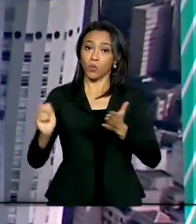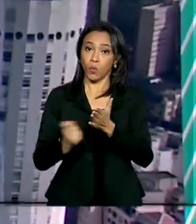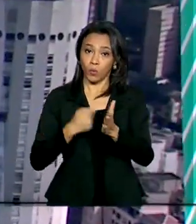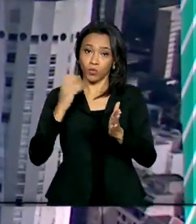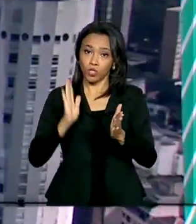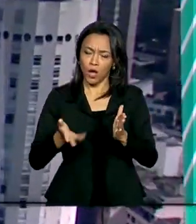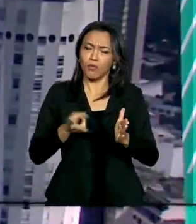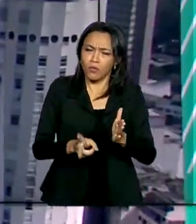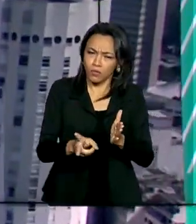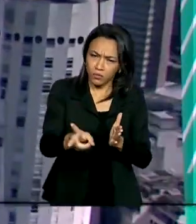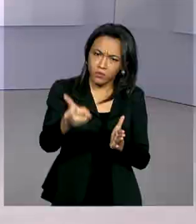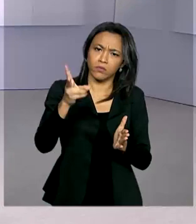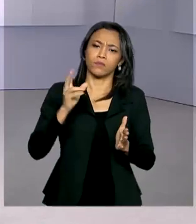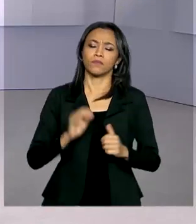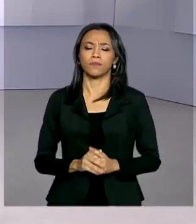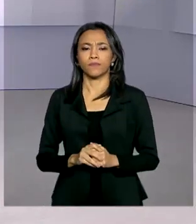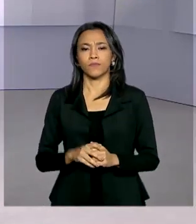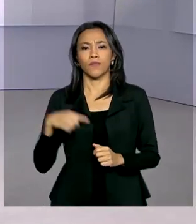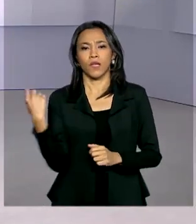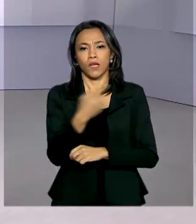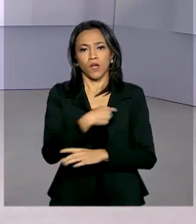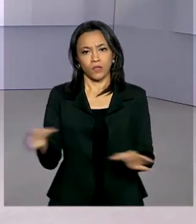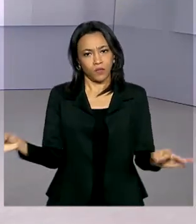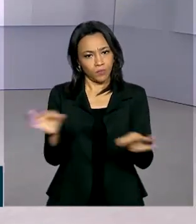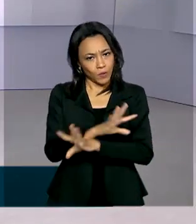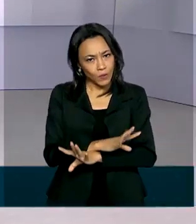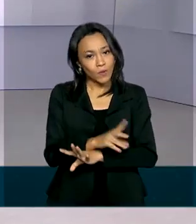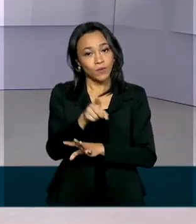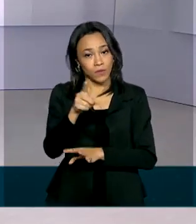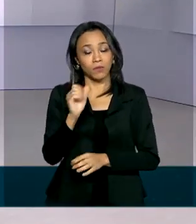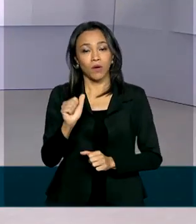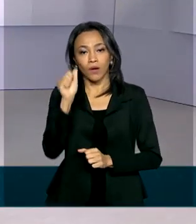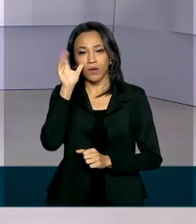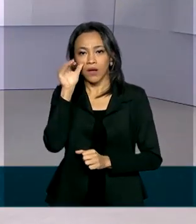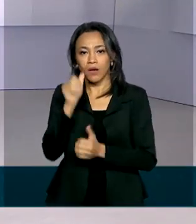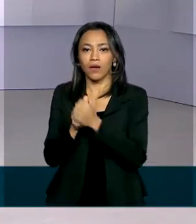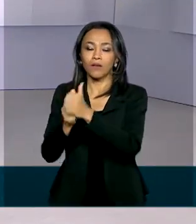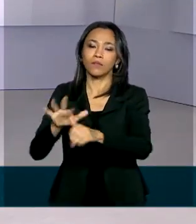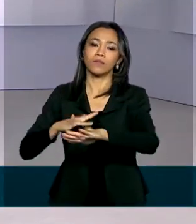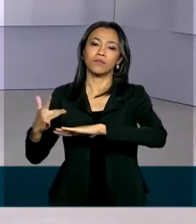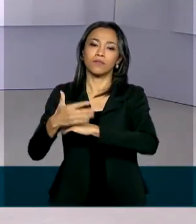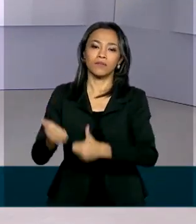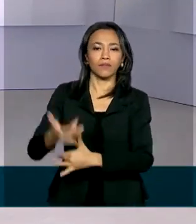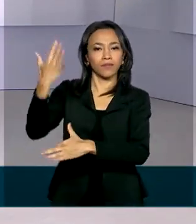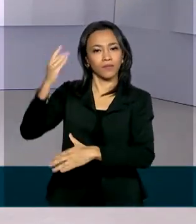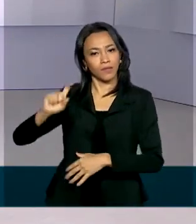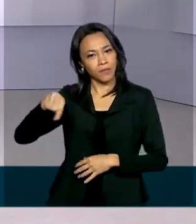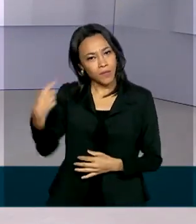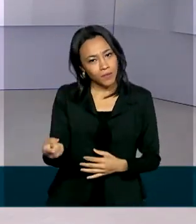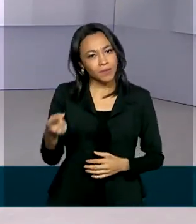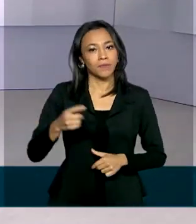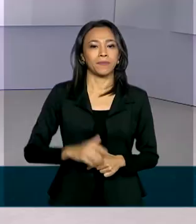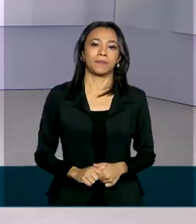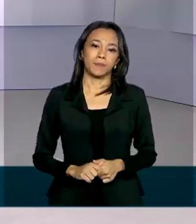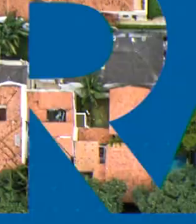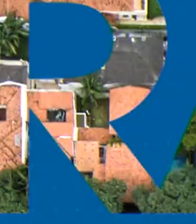continuam valendo. A gente fica por aqui. Nos acompanhe também pelas redes sociais. Até a próxima edição.